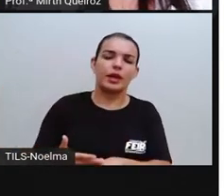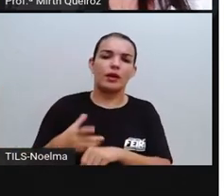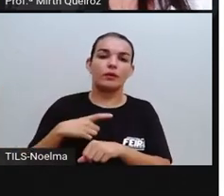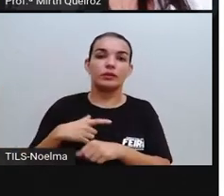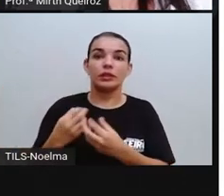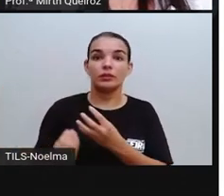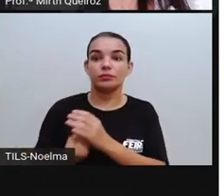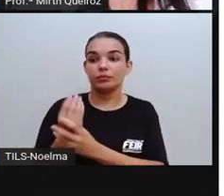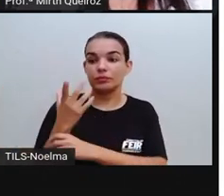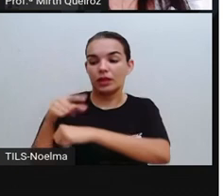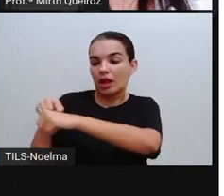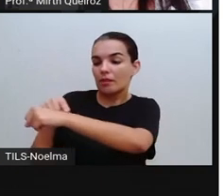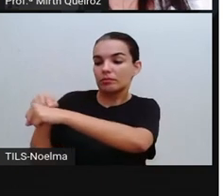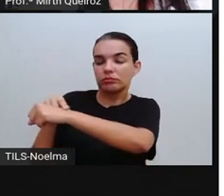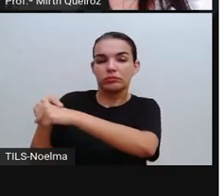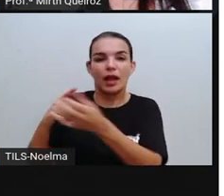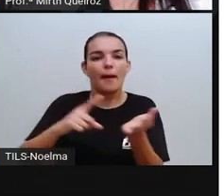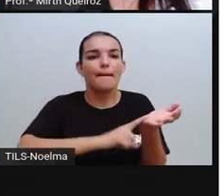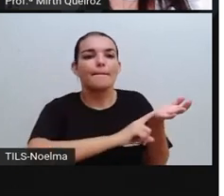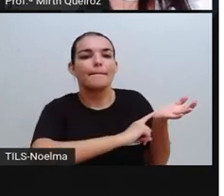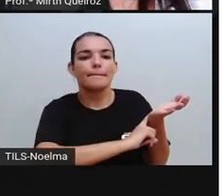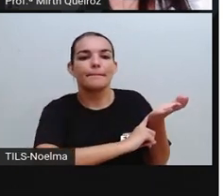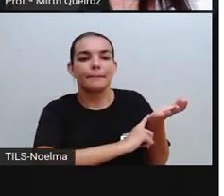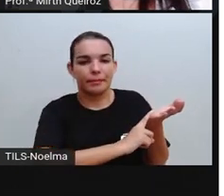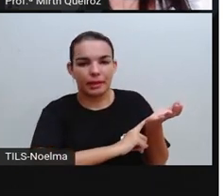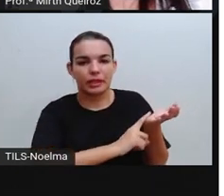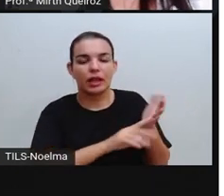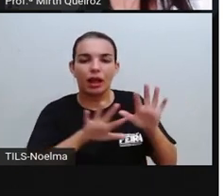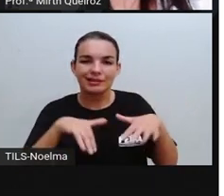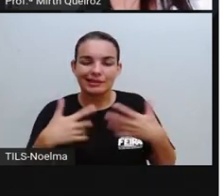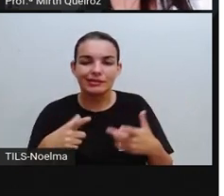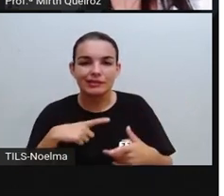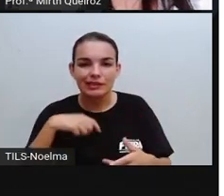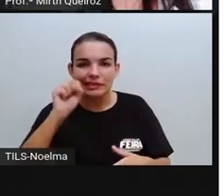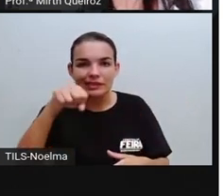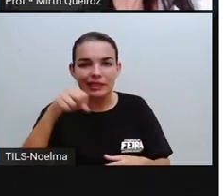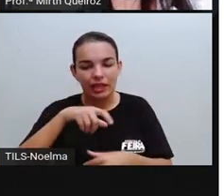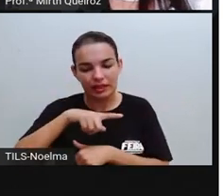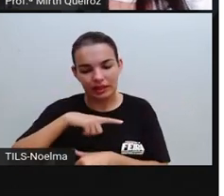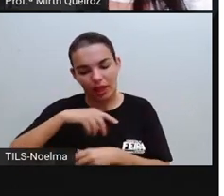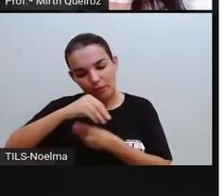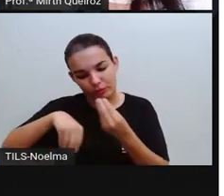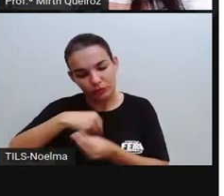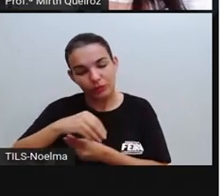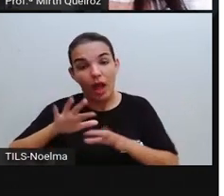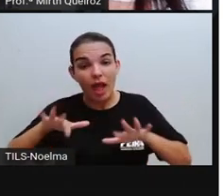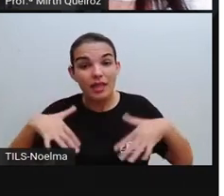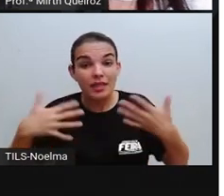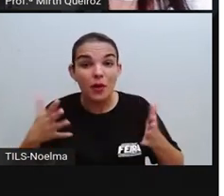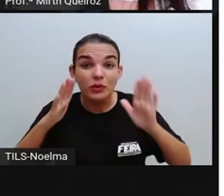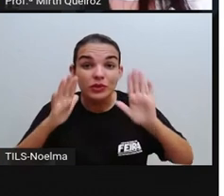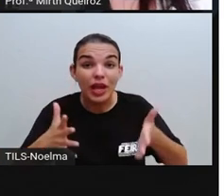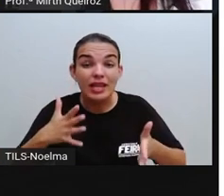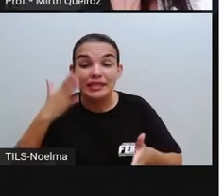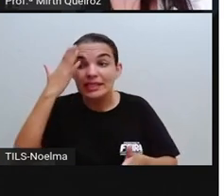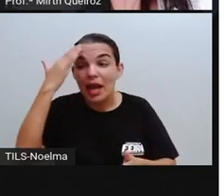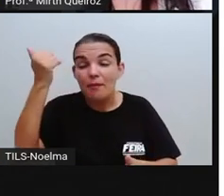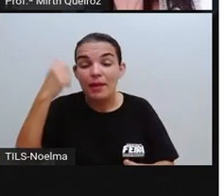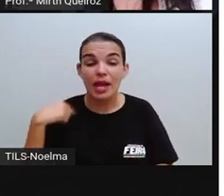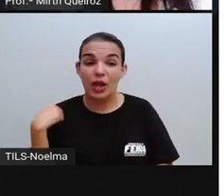à minha cor de pele, que é parta. Então, houve uma mistura, né? E por nós sabermos que nós somos